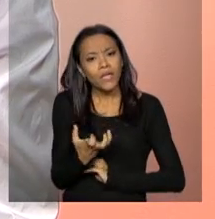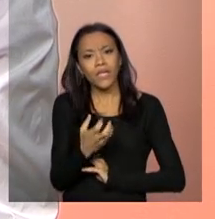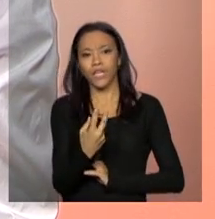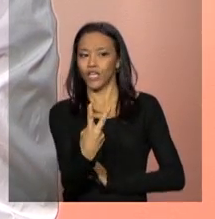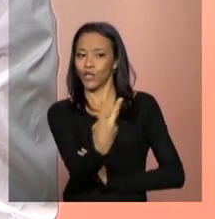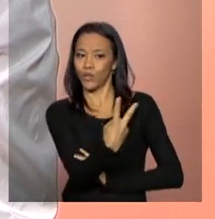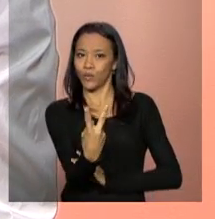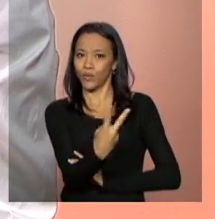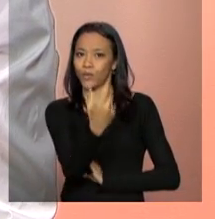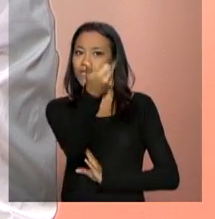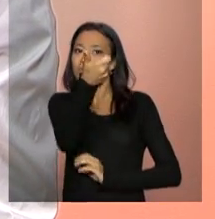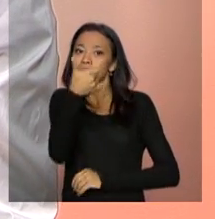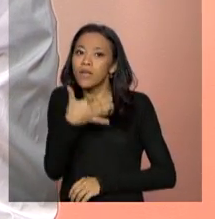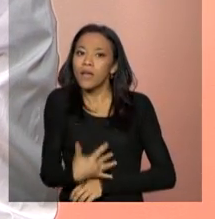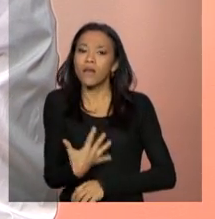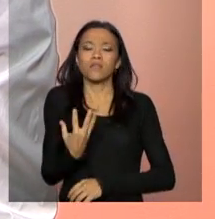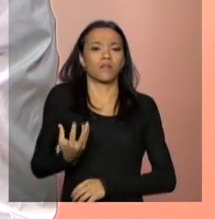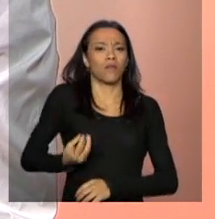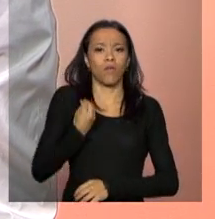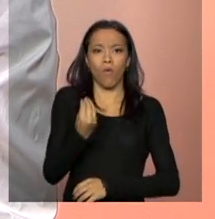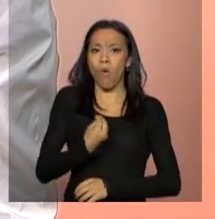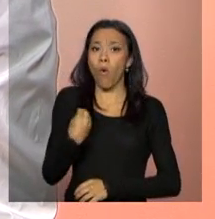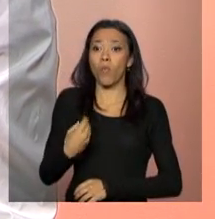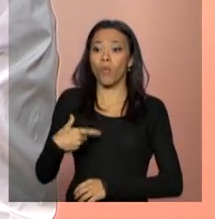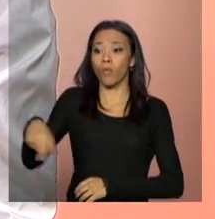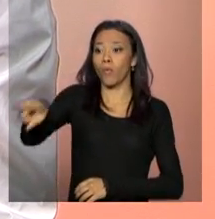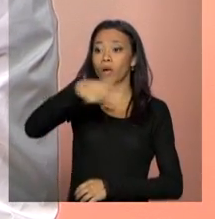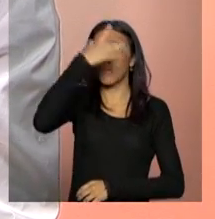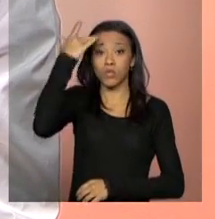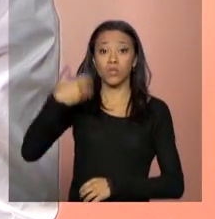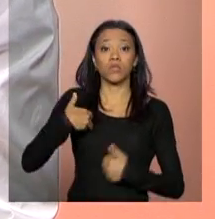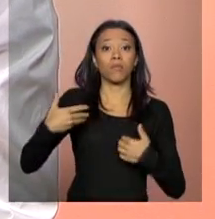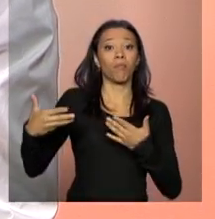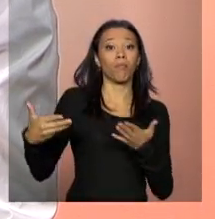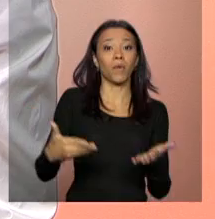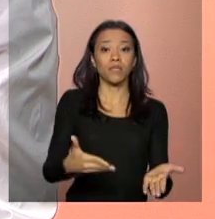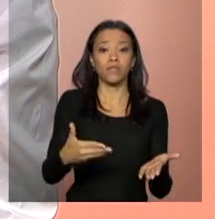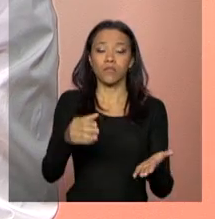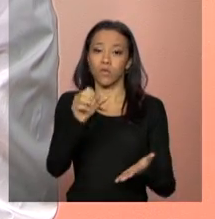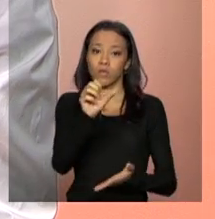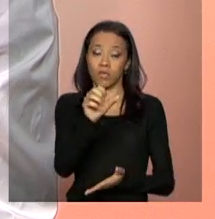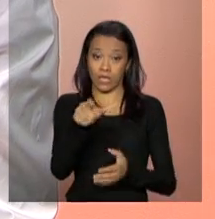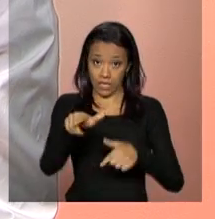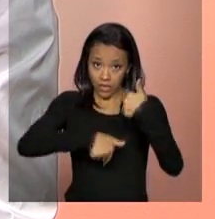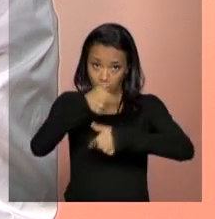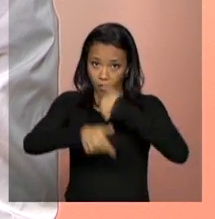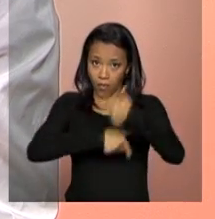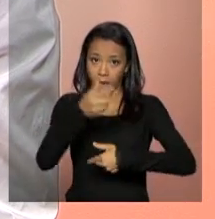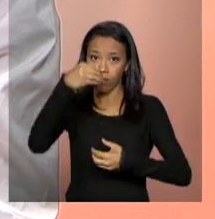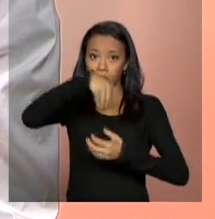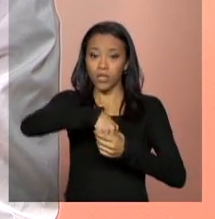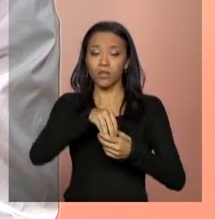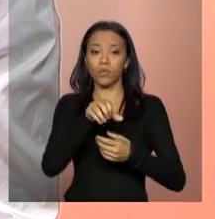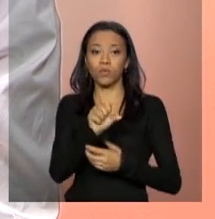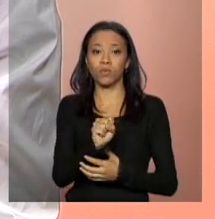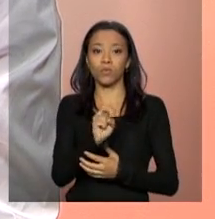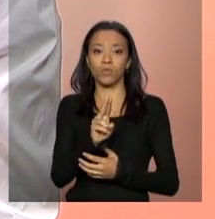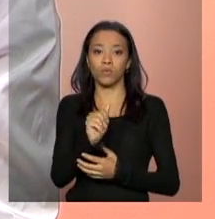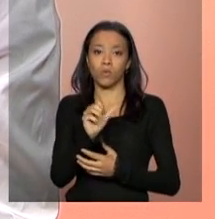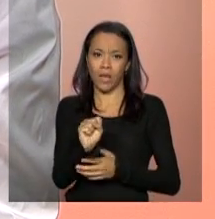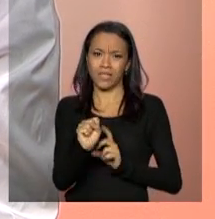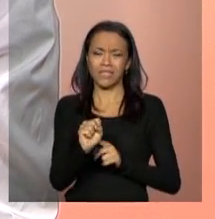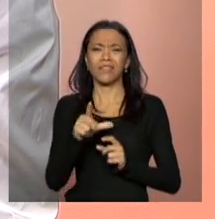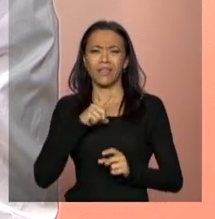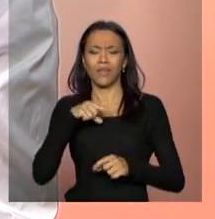explicassem como se dá a participação dos trabalhadores dos SUAS na conferência, pois ainda há dúvidas se eles